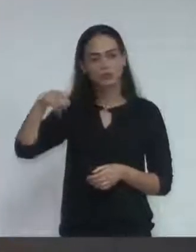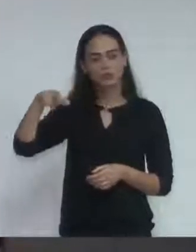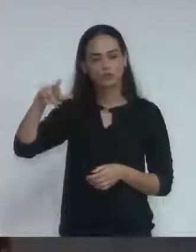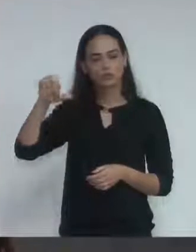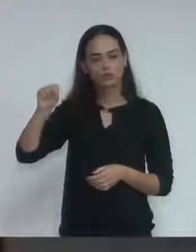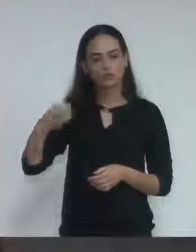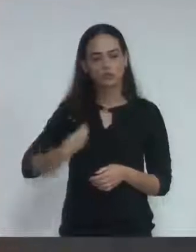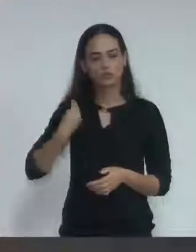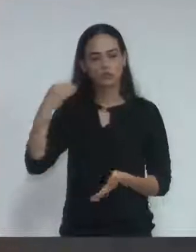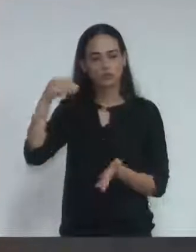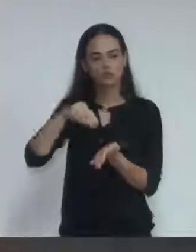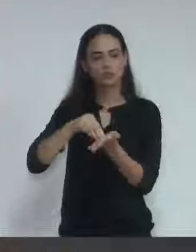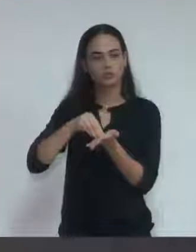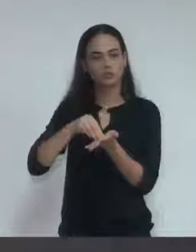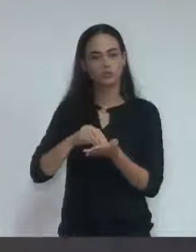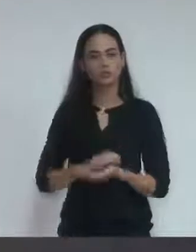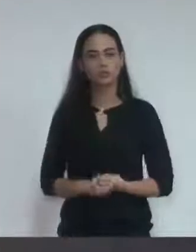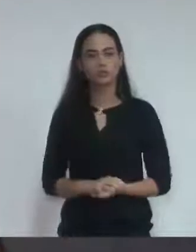constado.